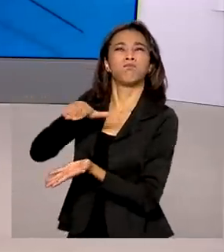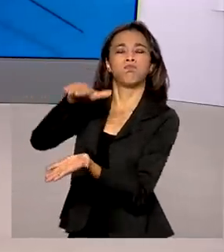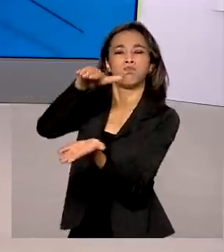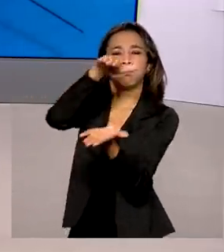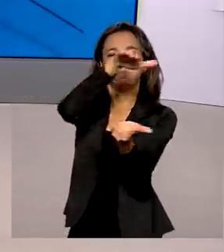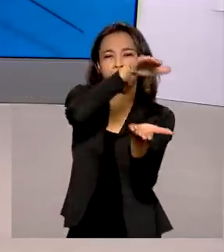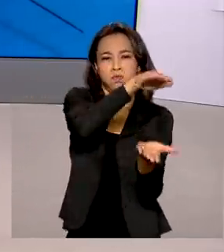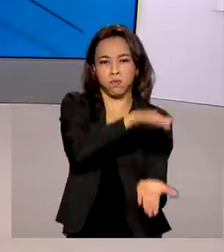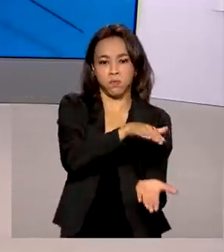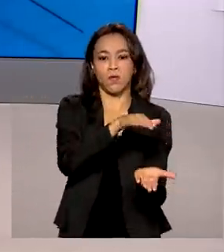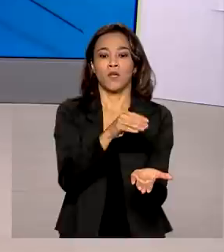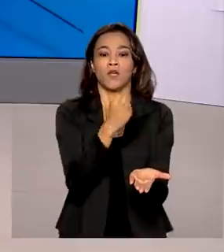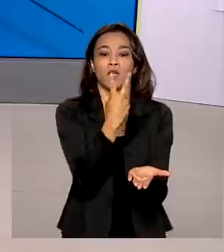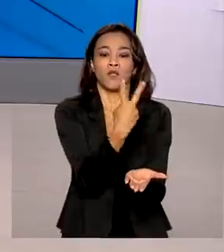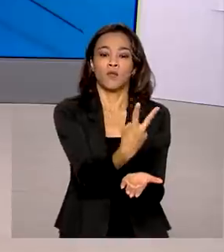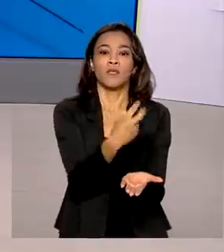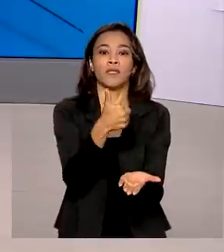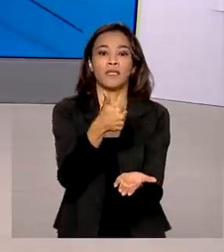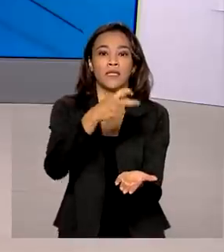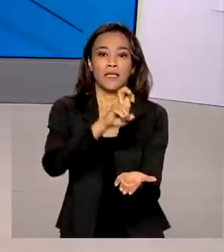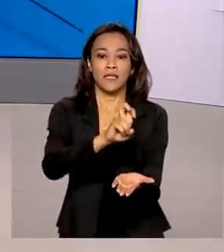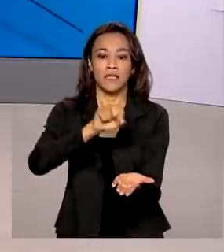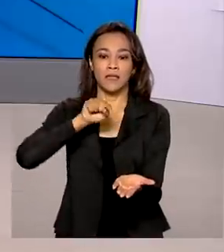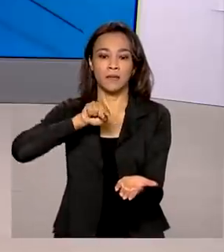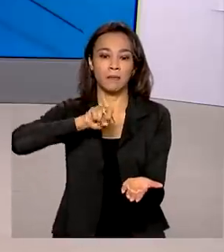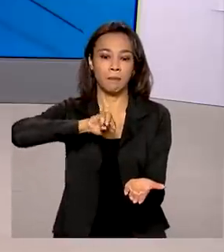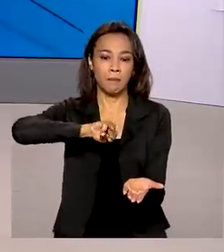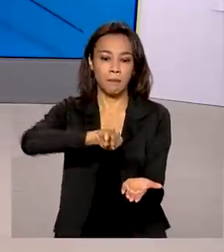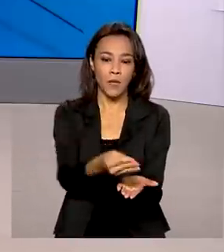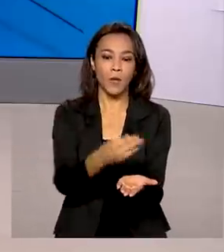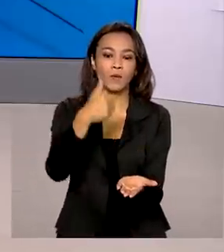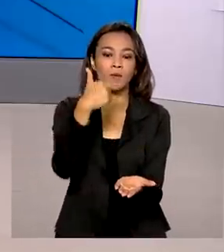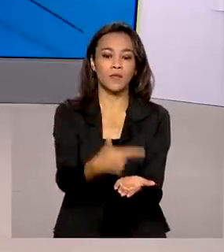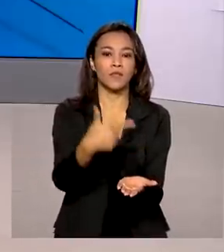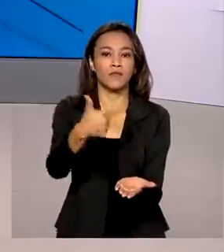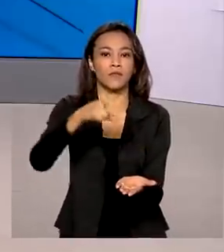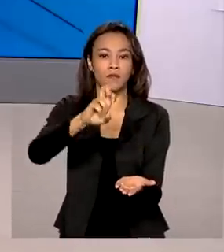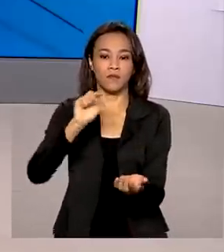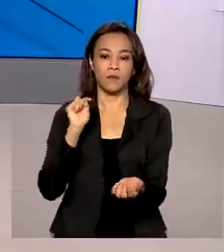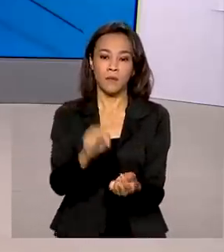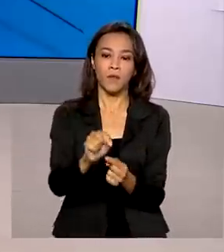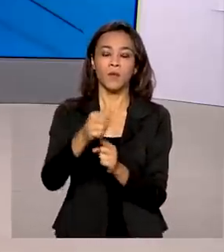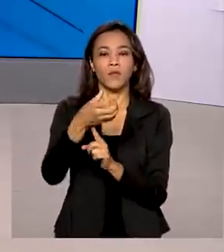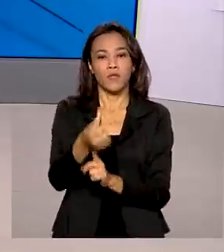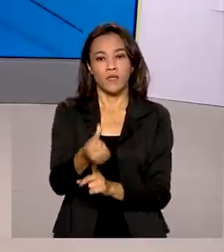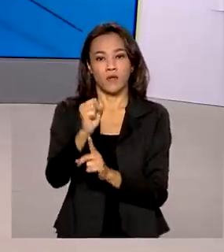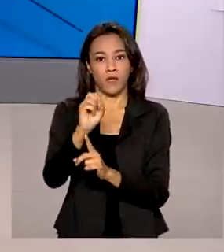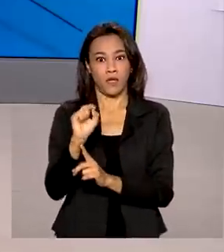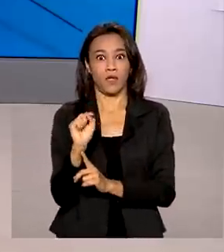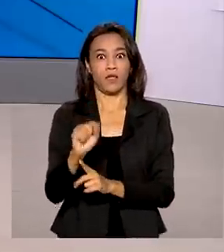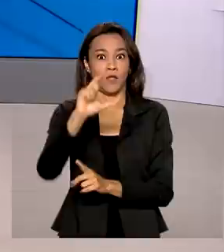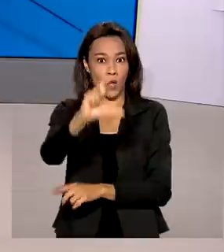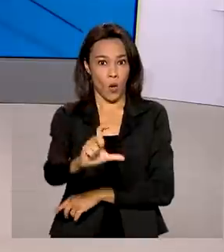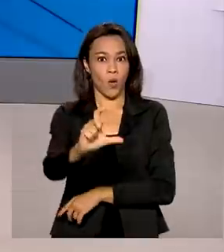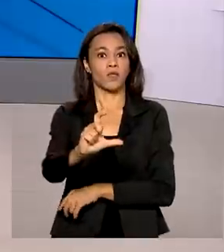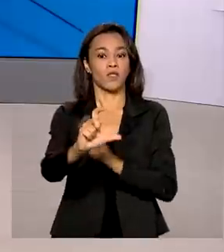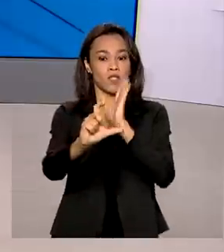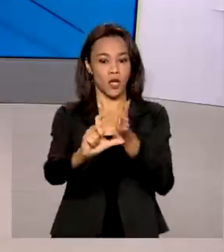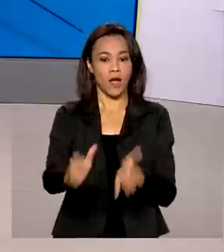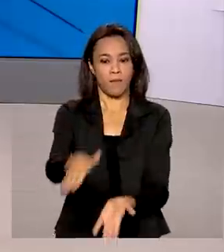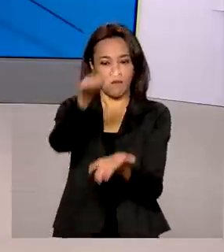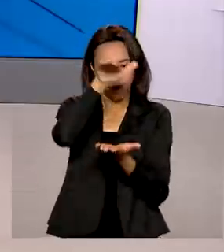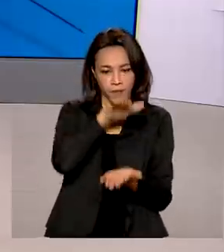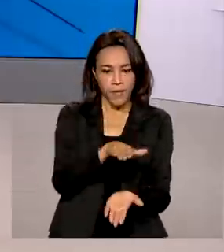215 milhões, 225 mil, 680 doses de vacinas aplicadas. As doses